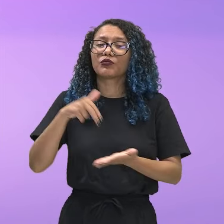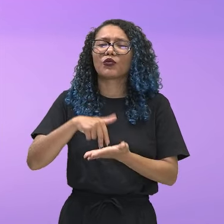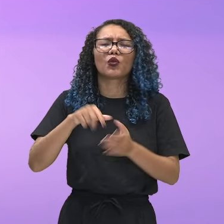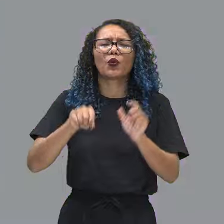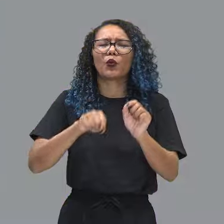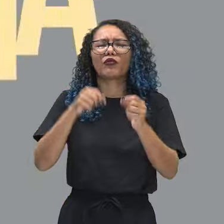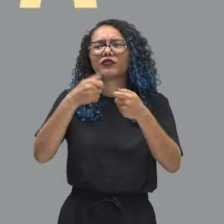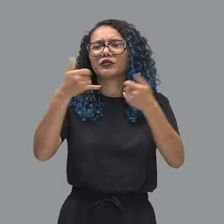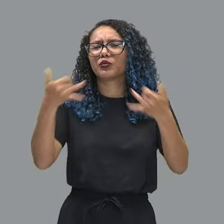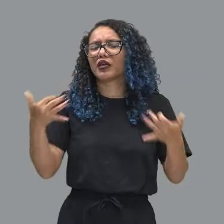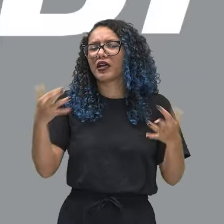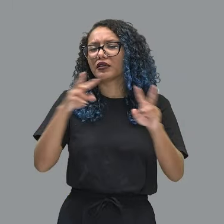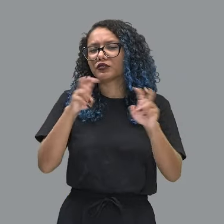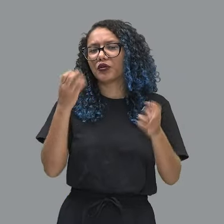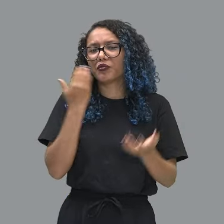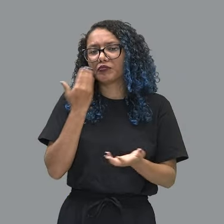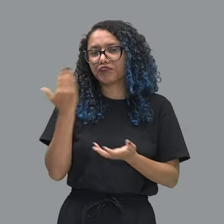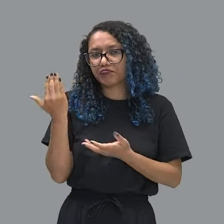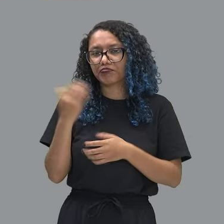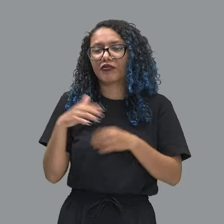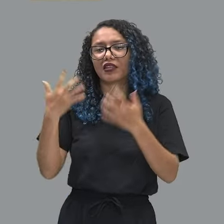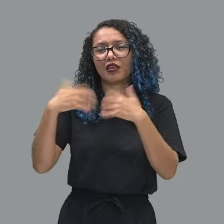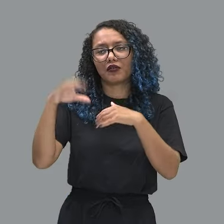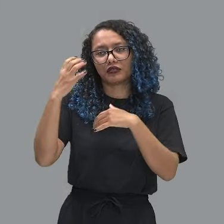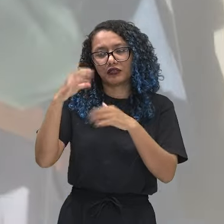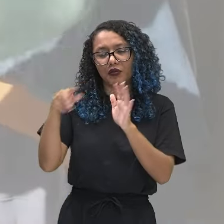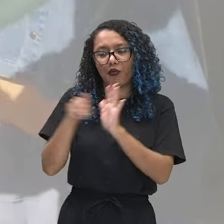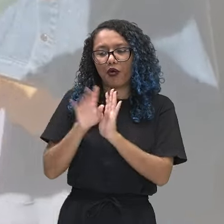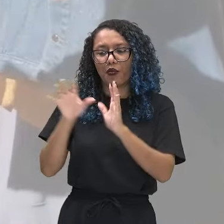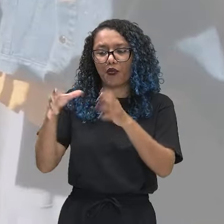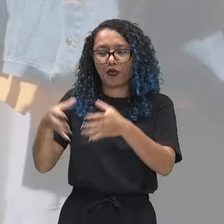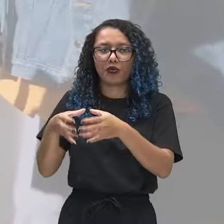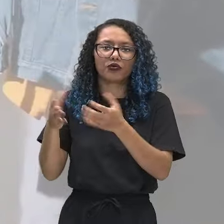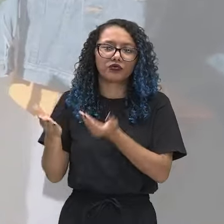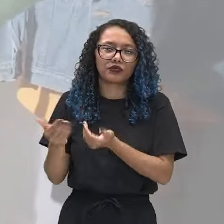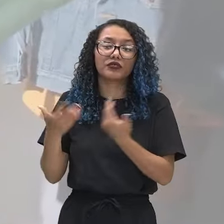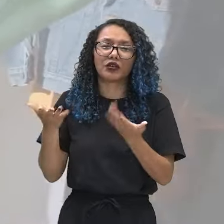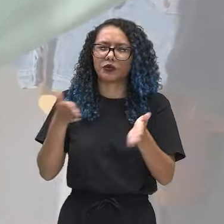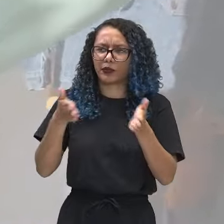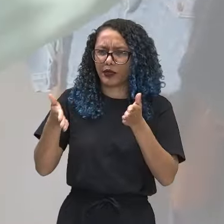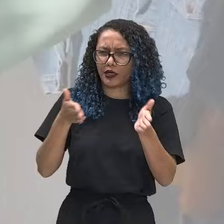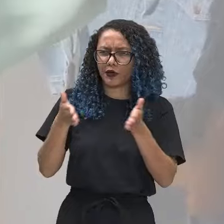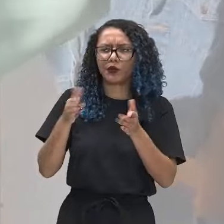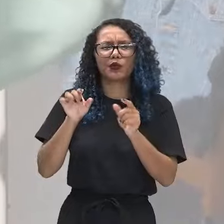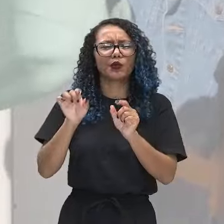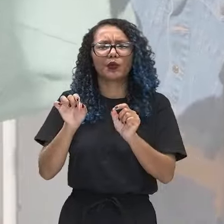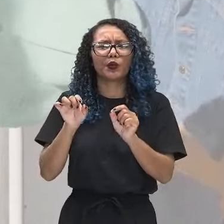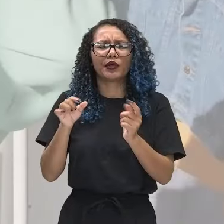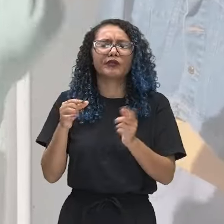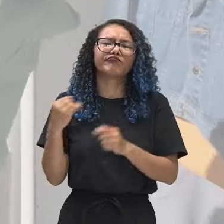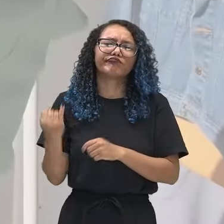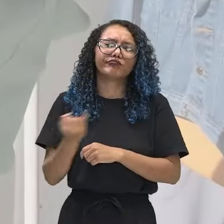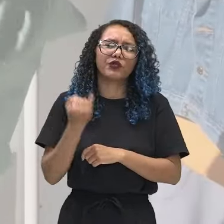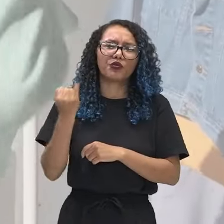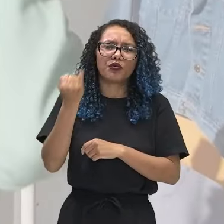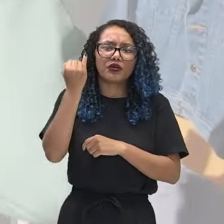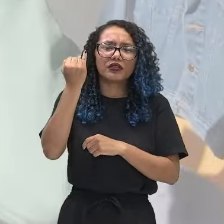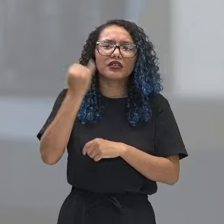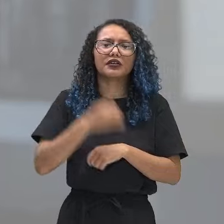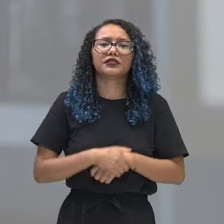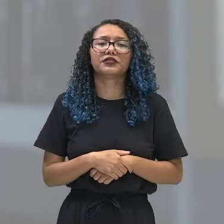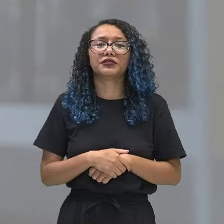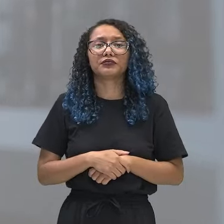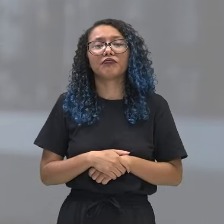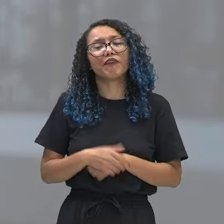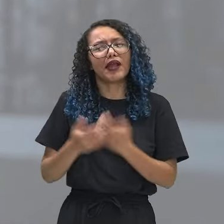aqui com vocês um pouco sobre a neurociência da juventude. O período da adolescência é de extrema importância na reorganização neural